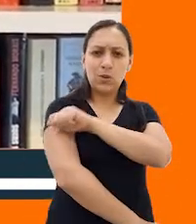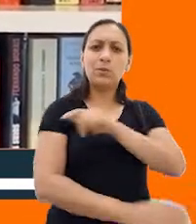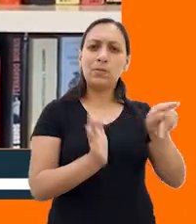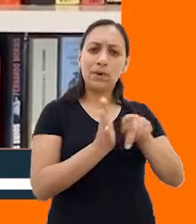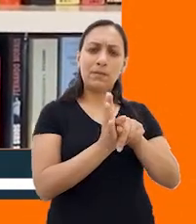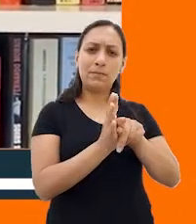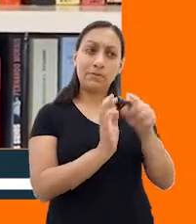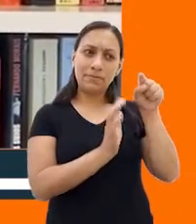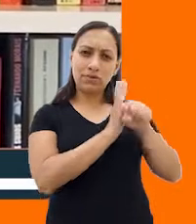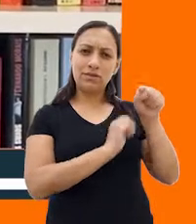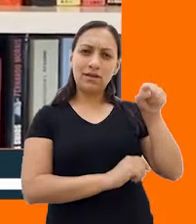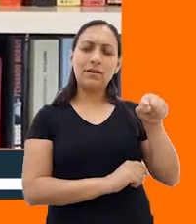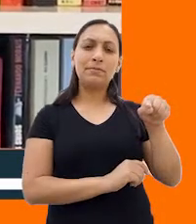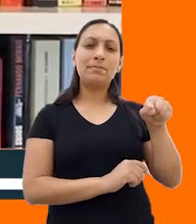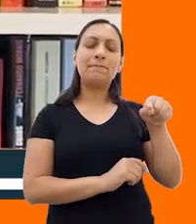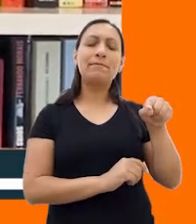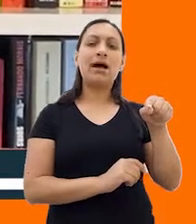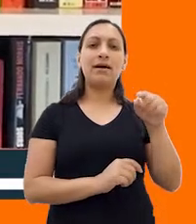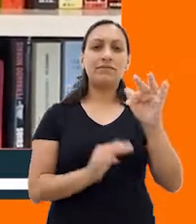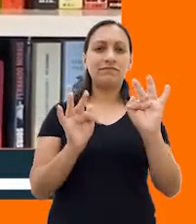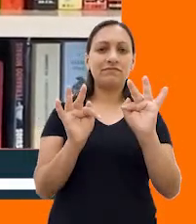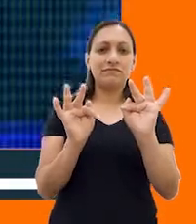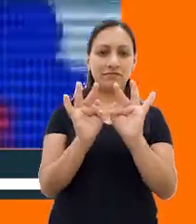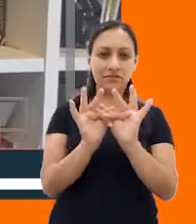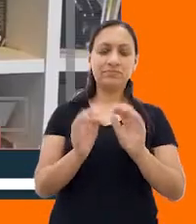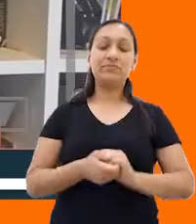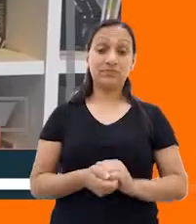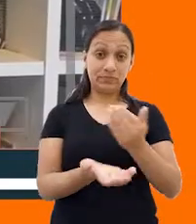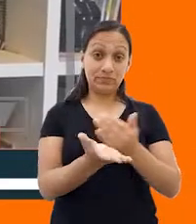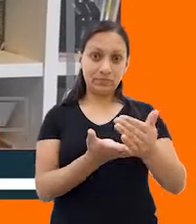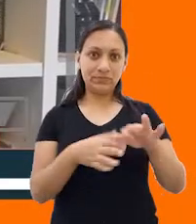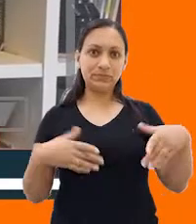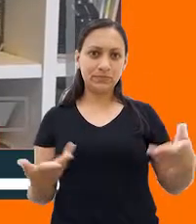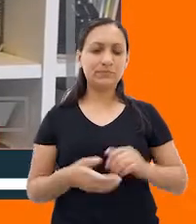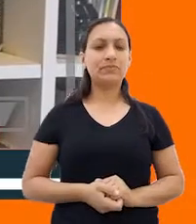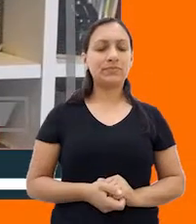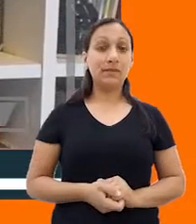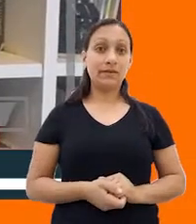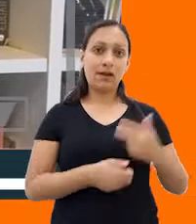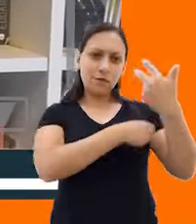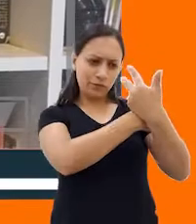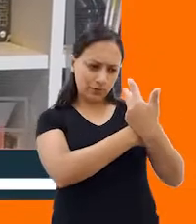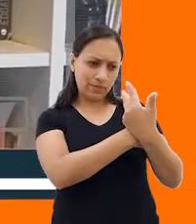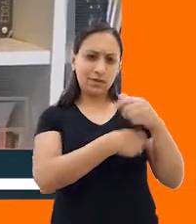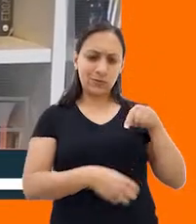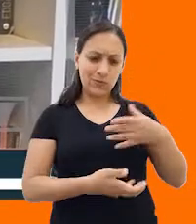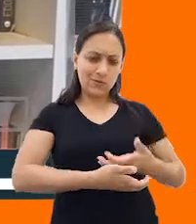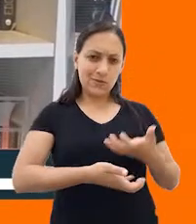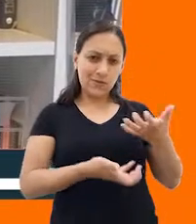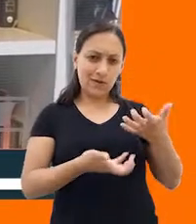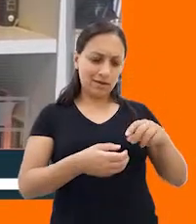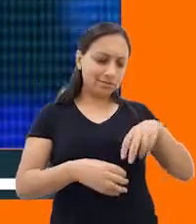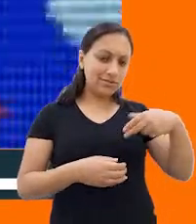responder ali pelo pessoal da Fevalli. Vamos começar então? Depois eu vou filmar. Nem minha, tu quer descer? Quer descer? Meu Deus!